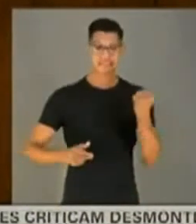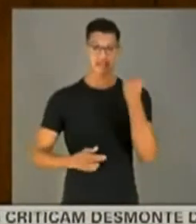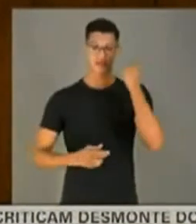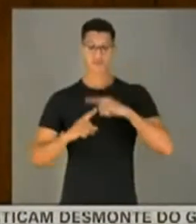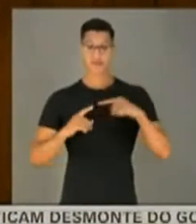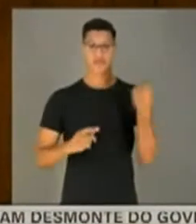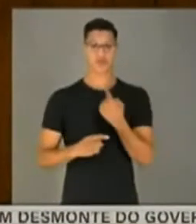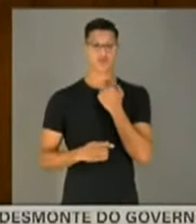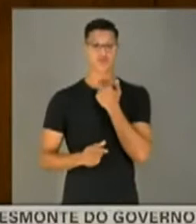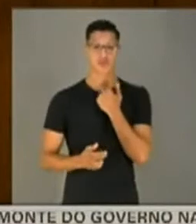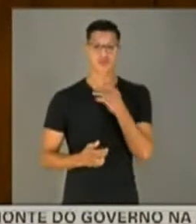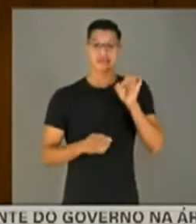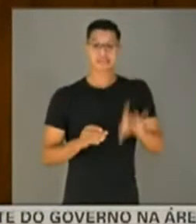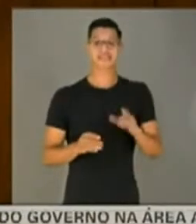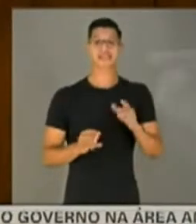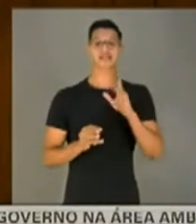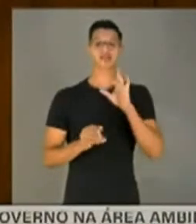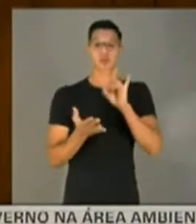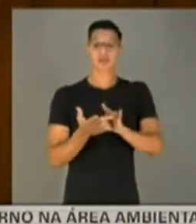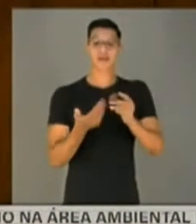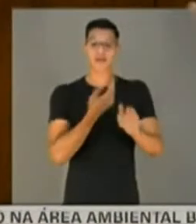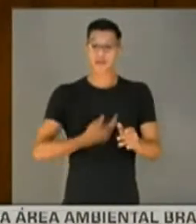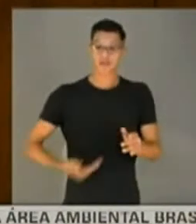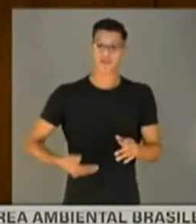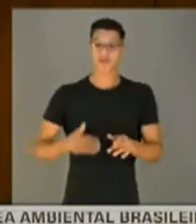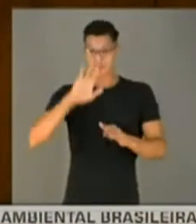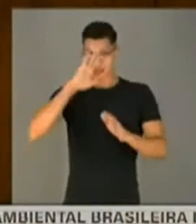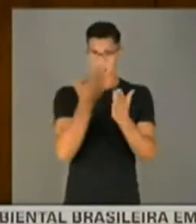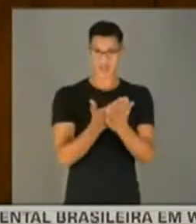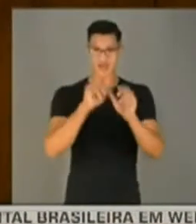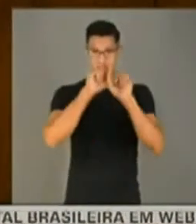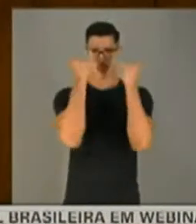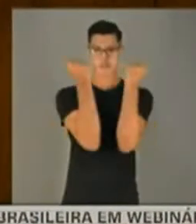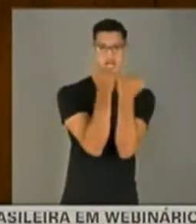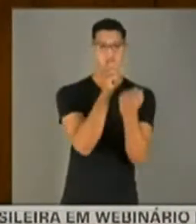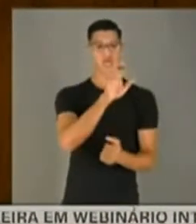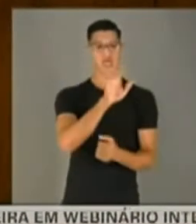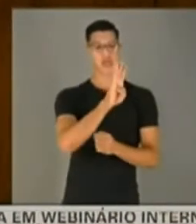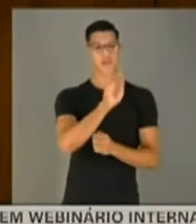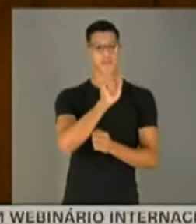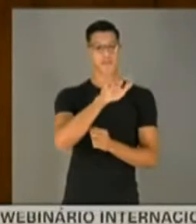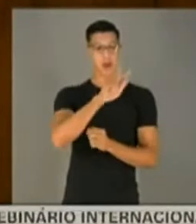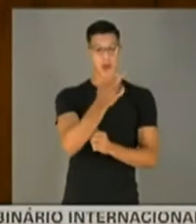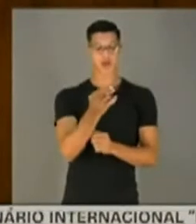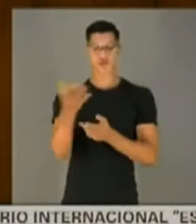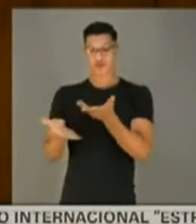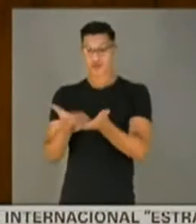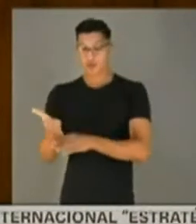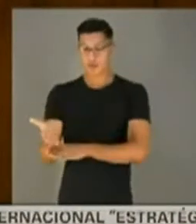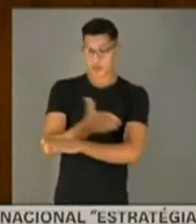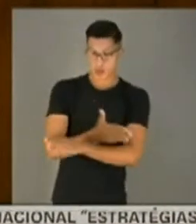Mas nós não podemos deixar de reconhecer que esse governo acreditou na imunidade de rebanho, acreditou no tratamento precoce,